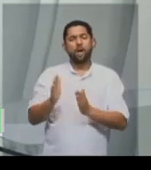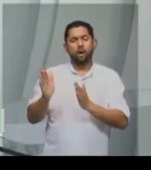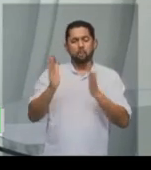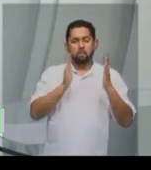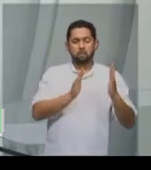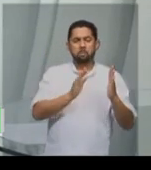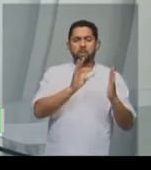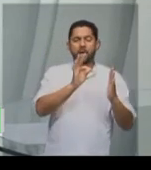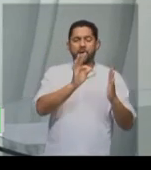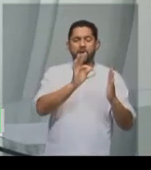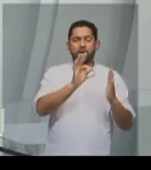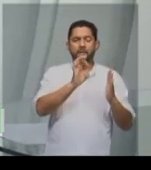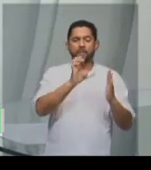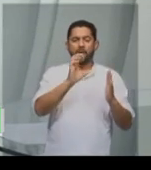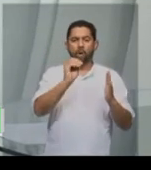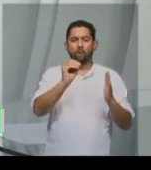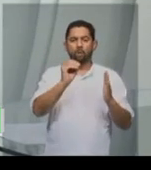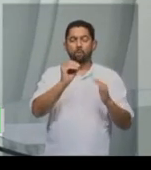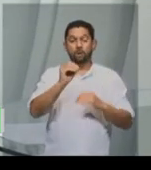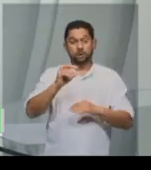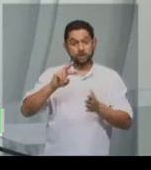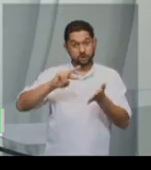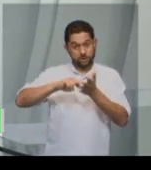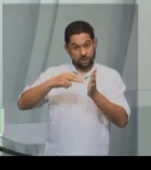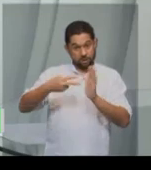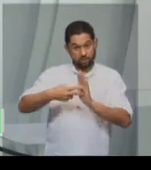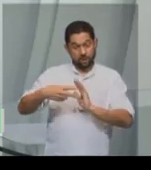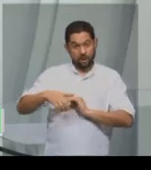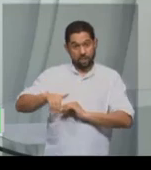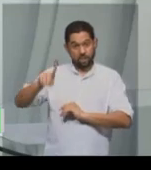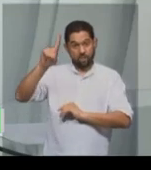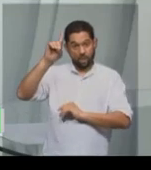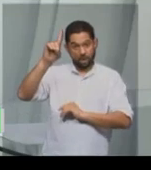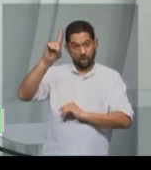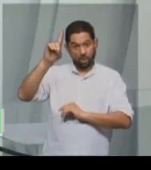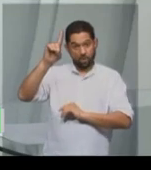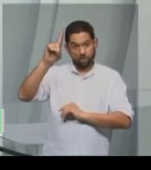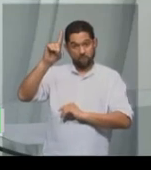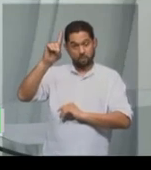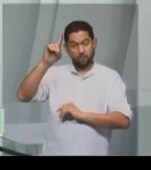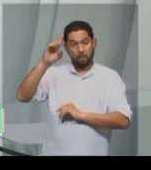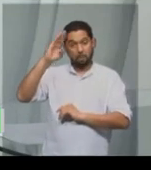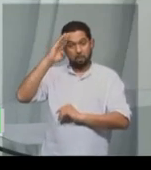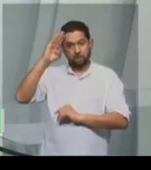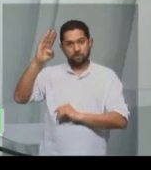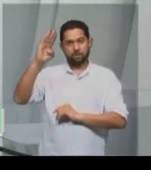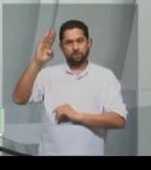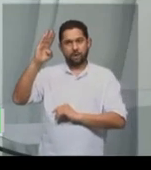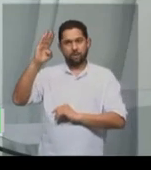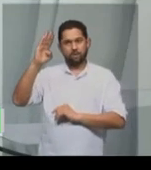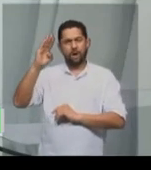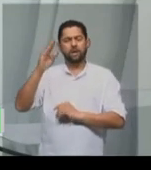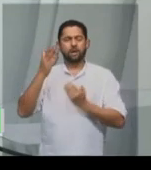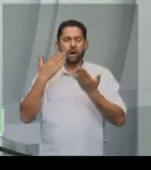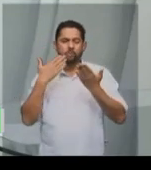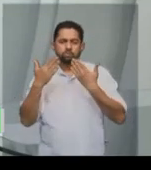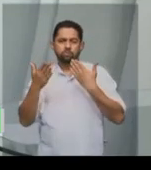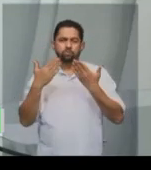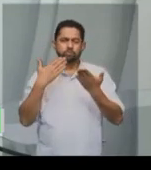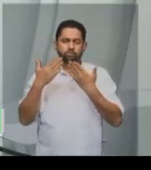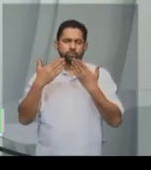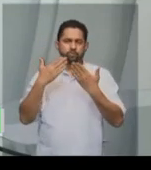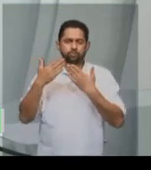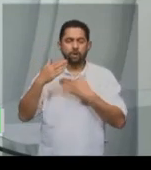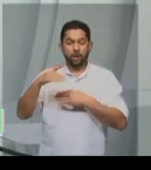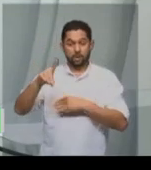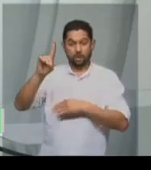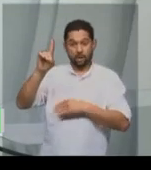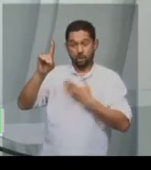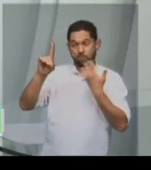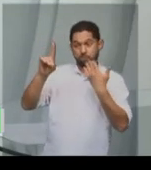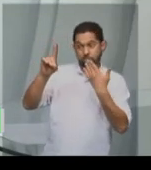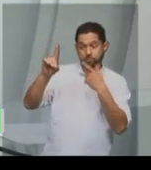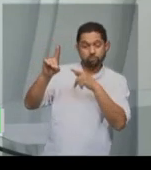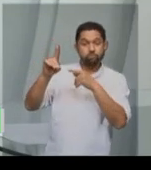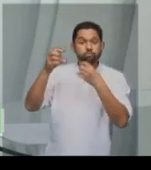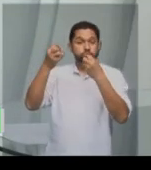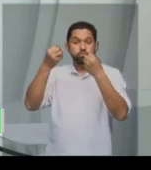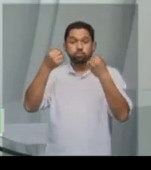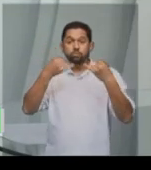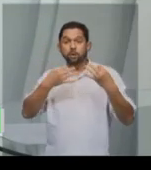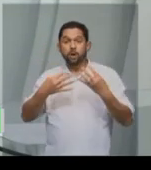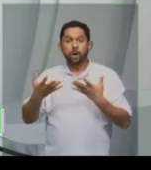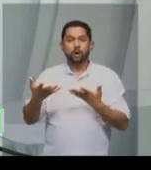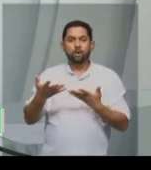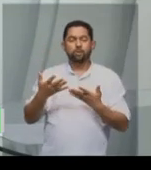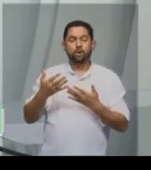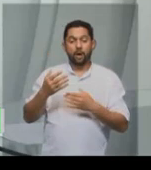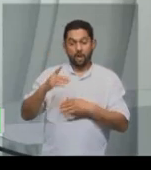é Deus no centro. Então, as discussões em torno de Deus no centro das coisas. Então, é ele